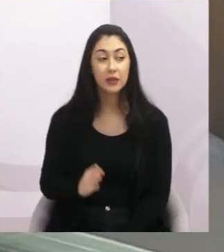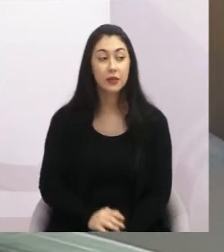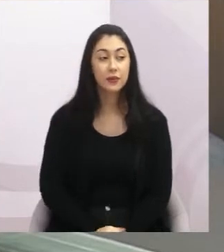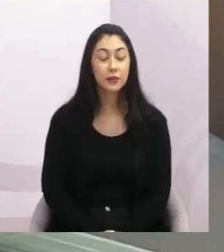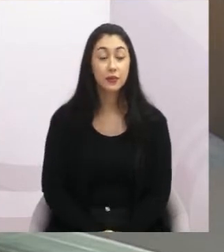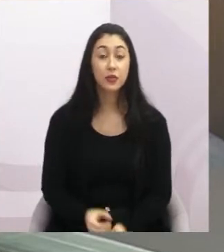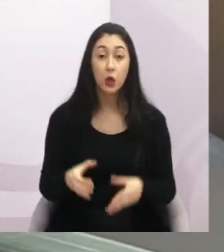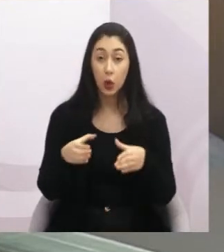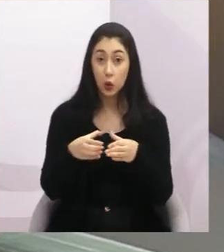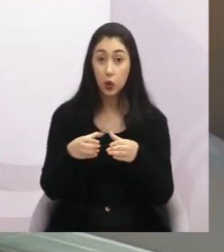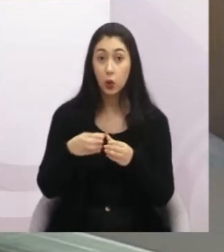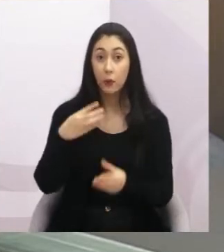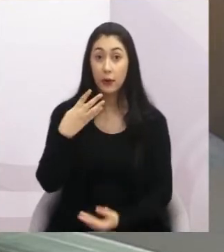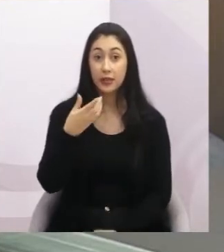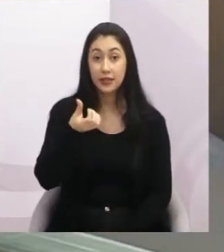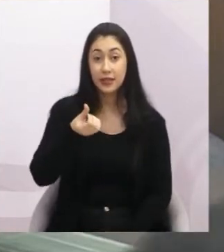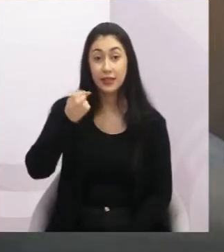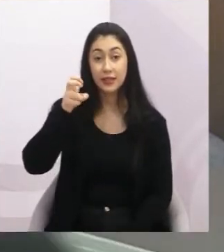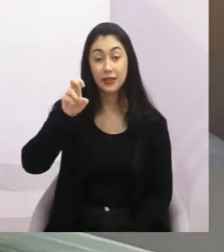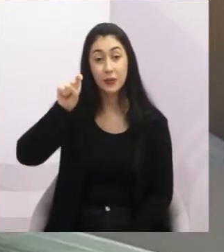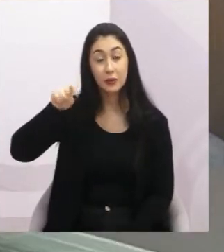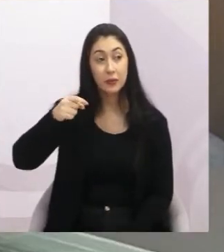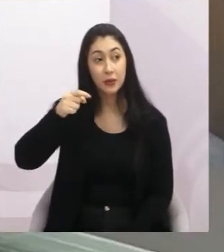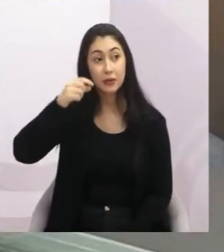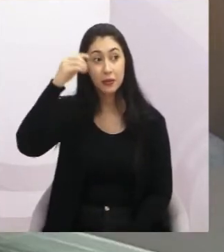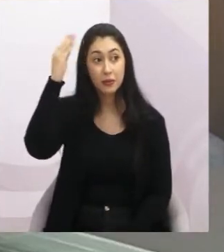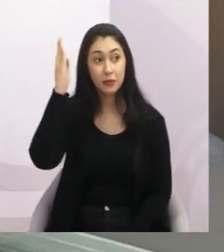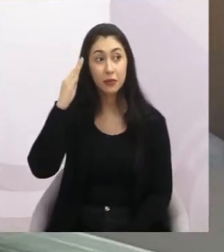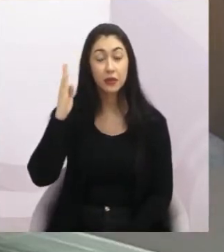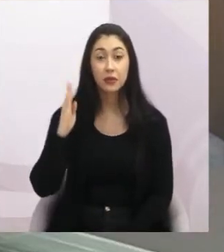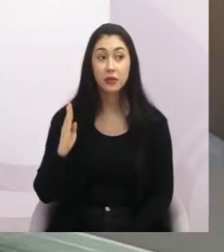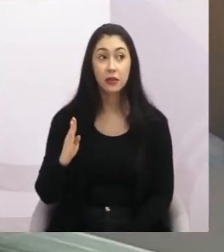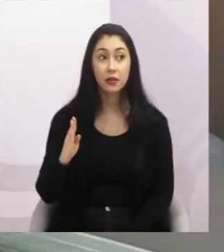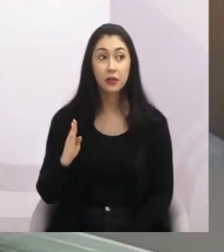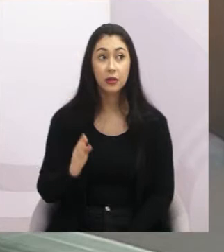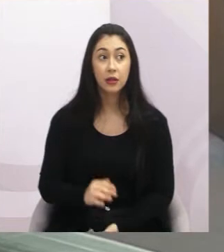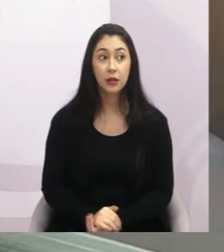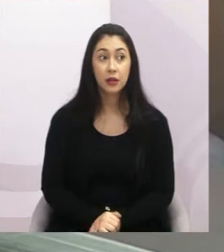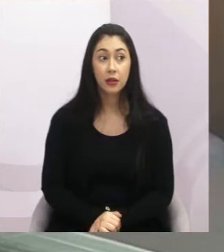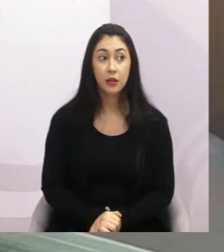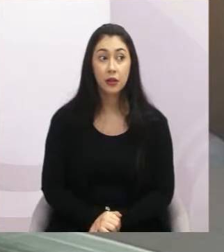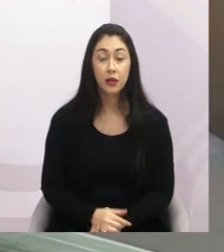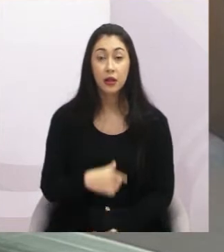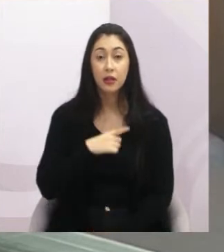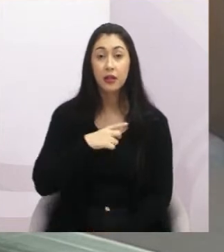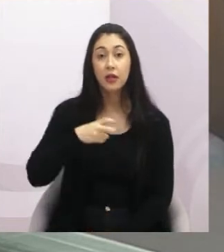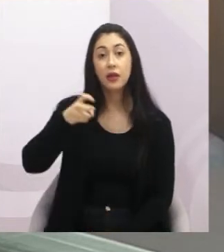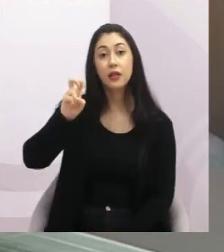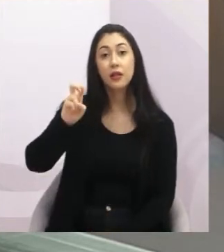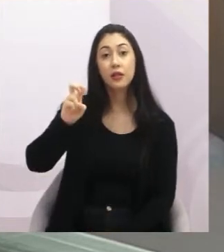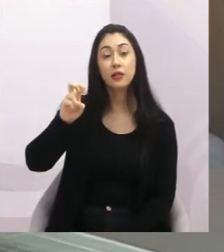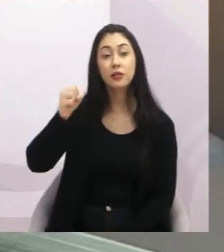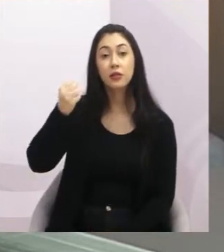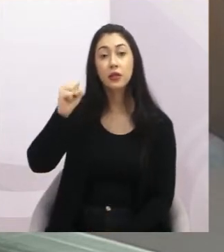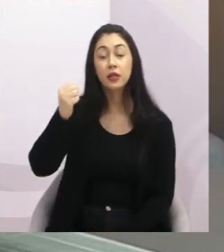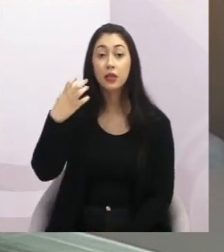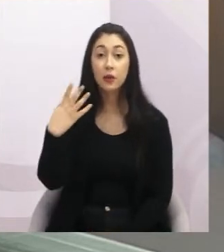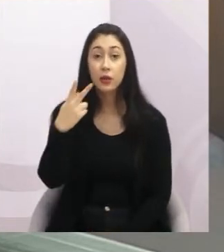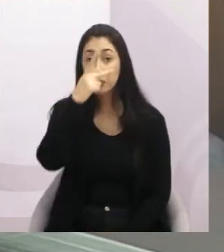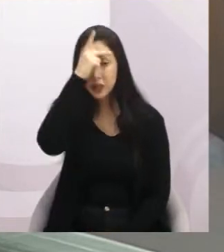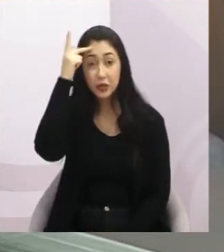465 mil brasileiros estão os 584 jacarienses.